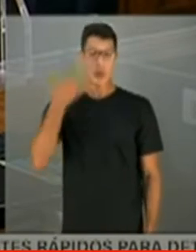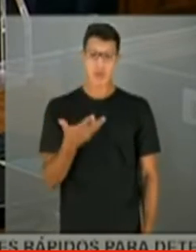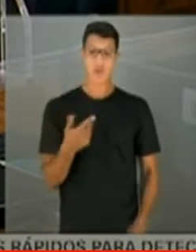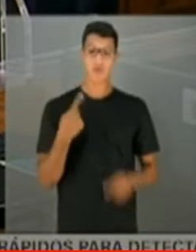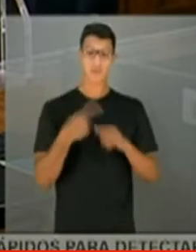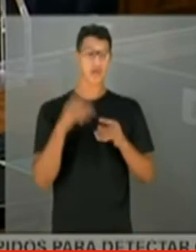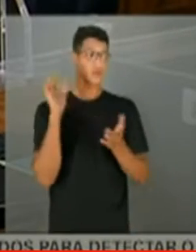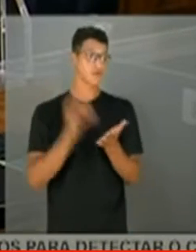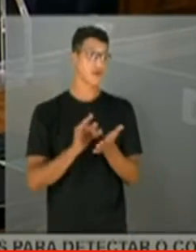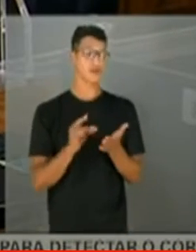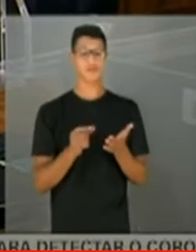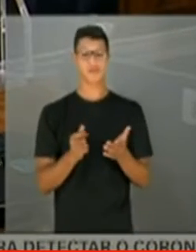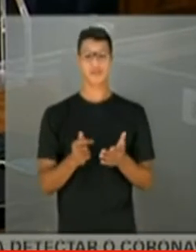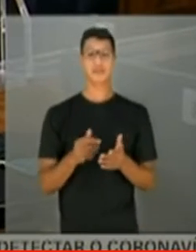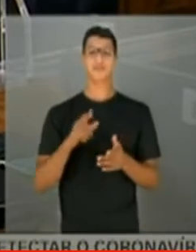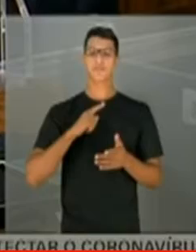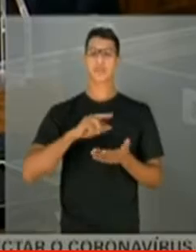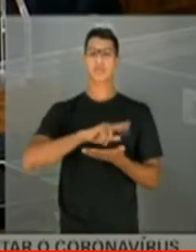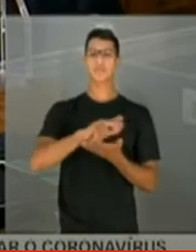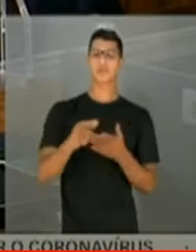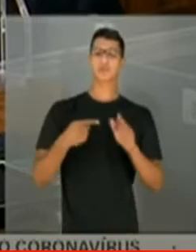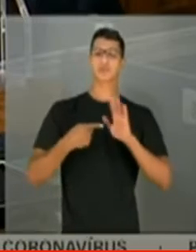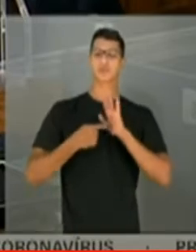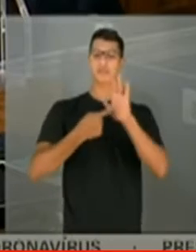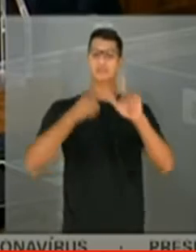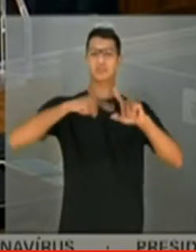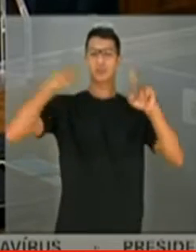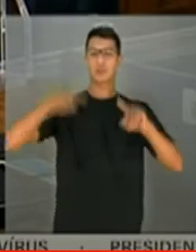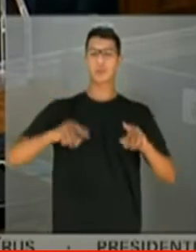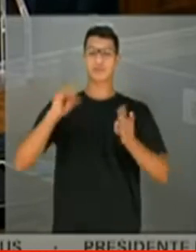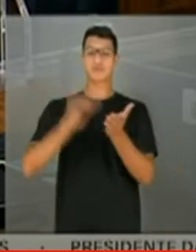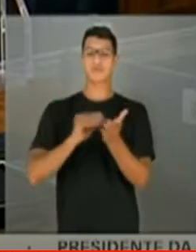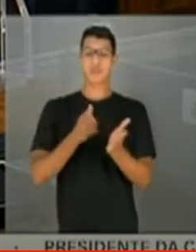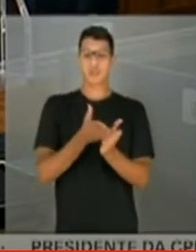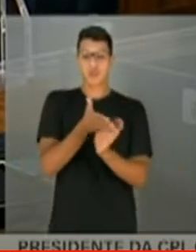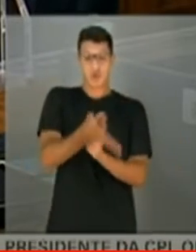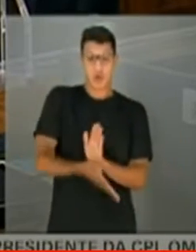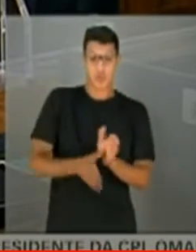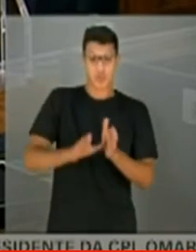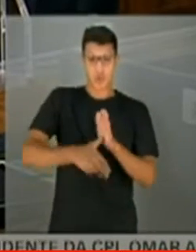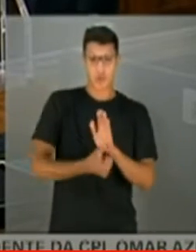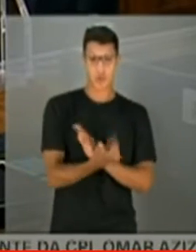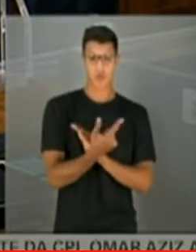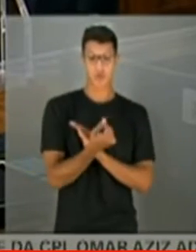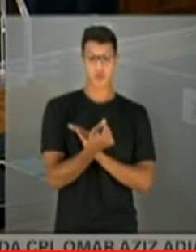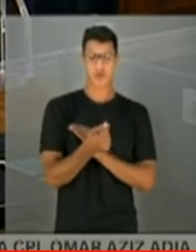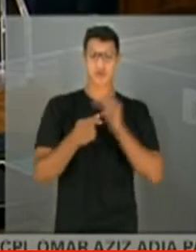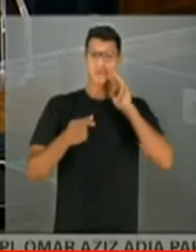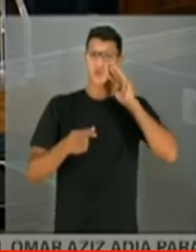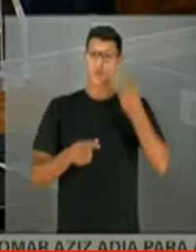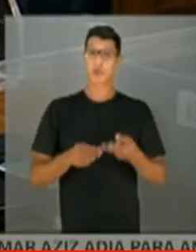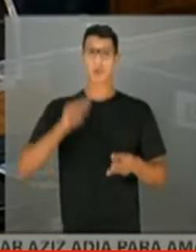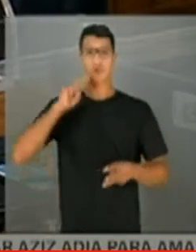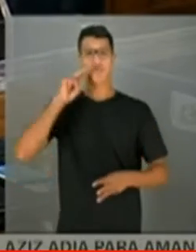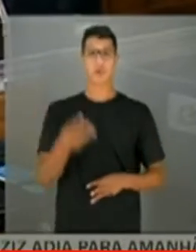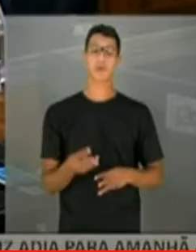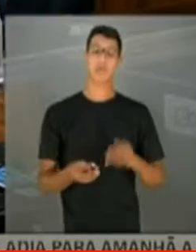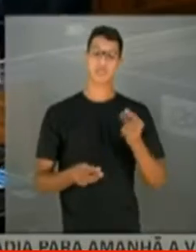porque, de fato... Então, há muitos indícios de irregularidades, de desvio de recursos, de milhões e milhões,